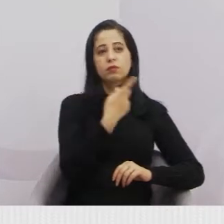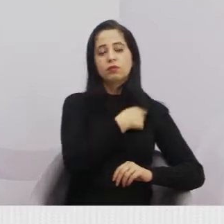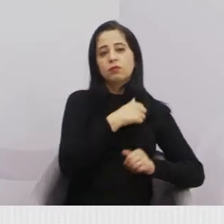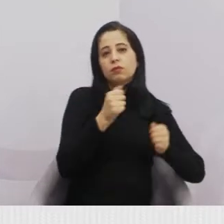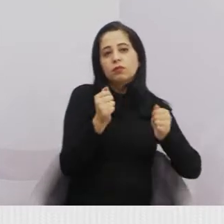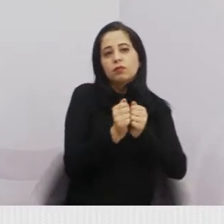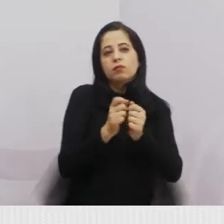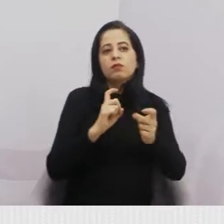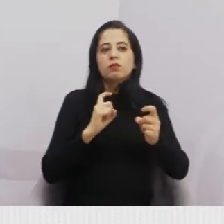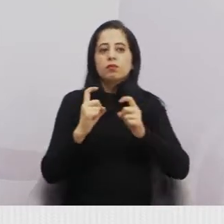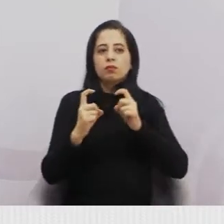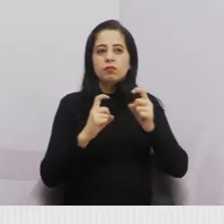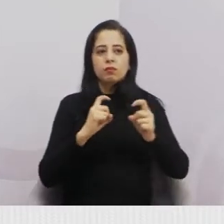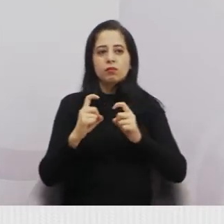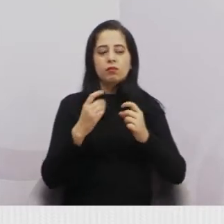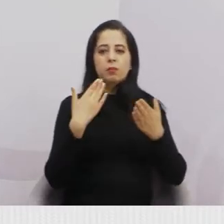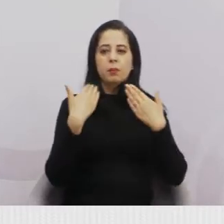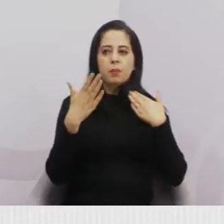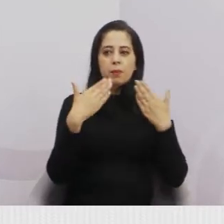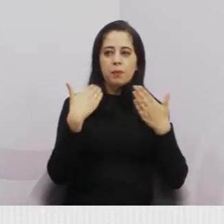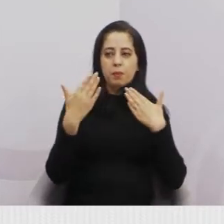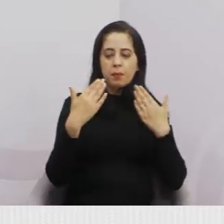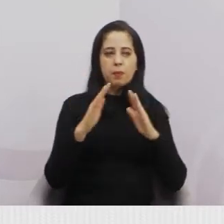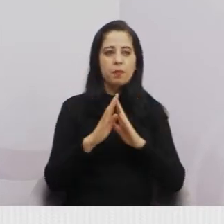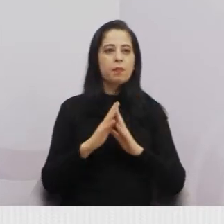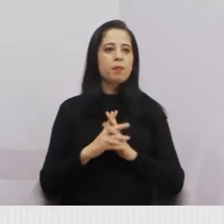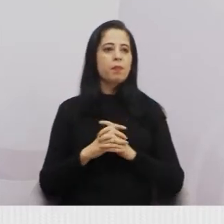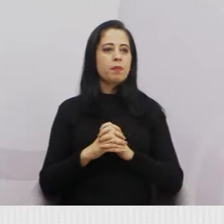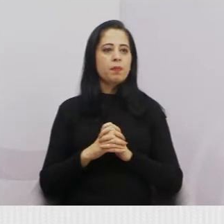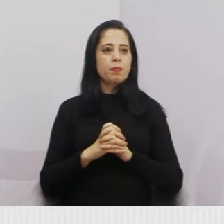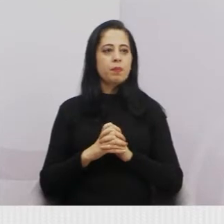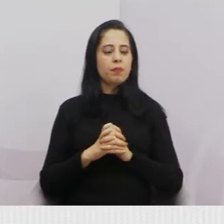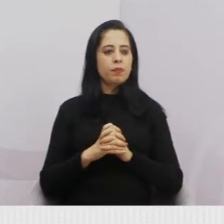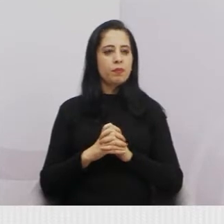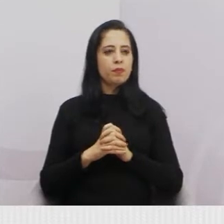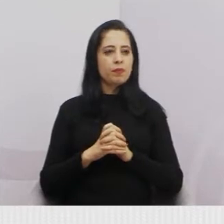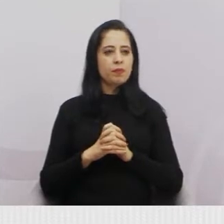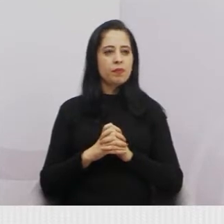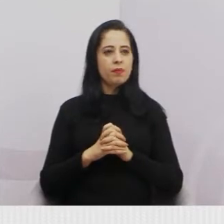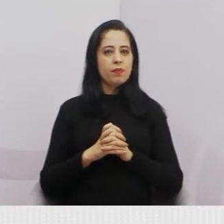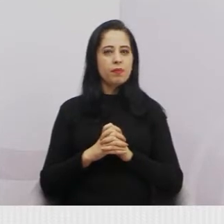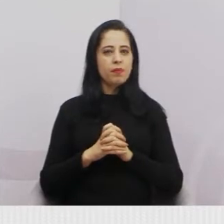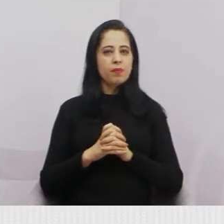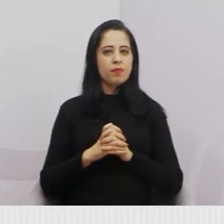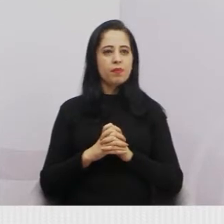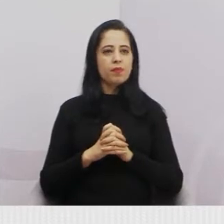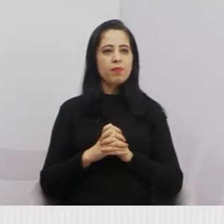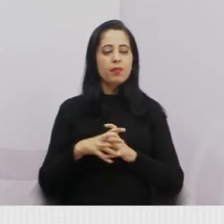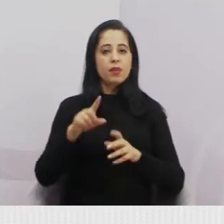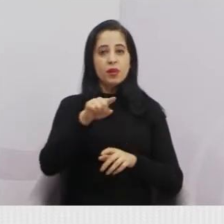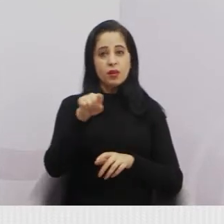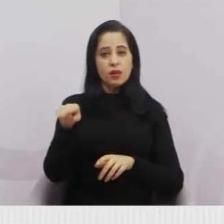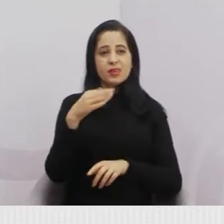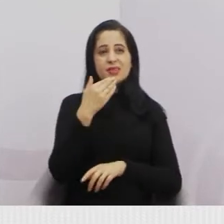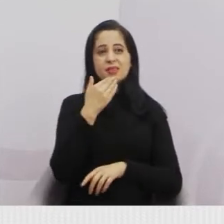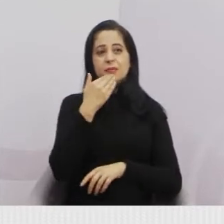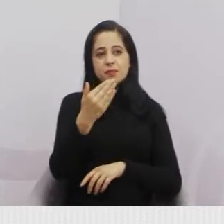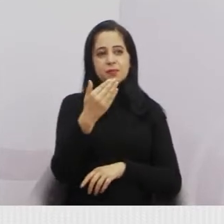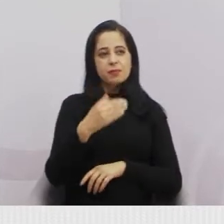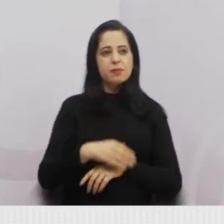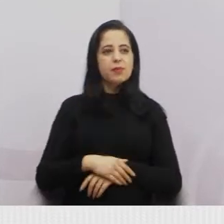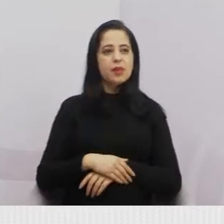Vale dos Lagos, tá? Eles pedem, no caso,